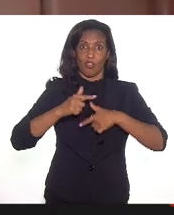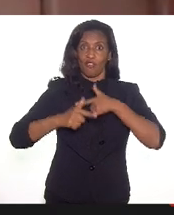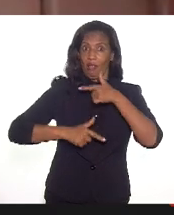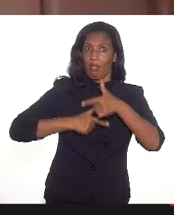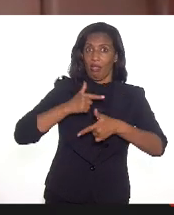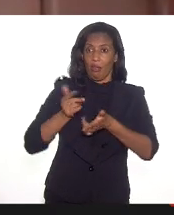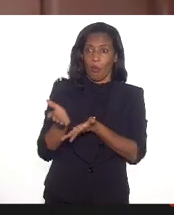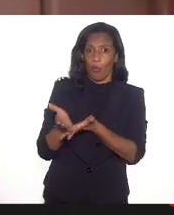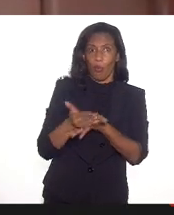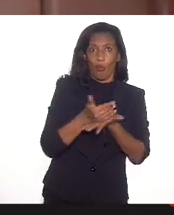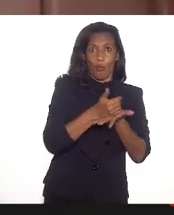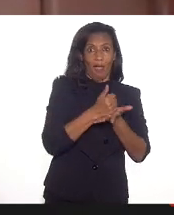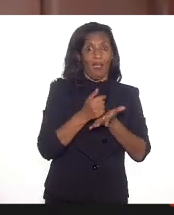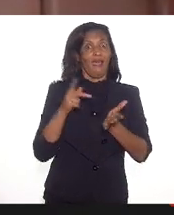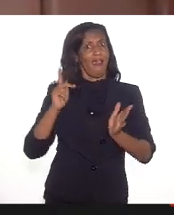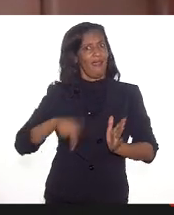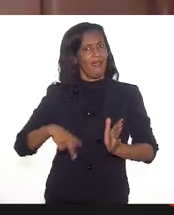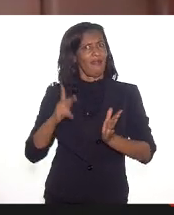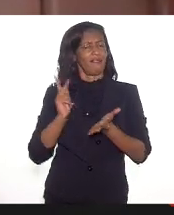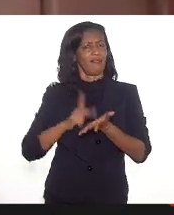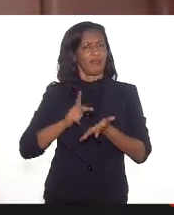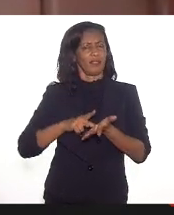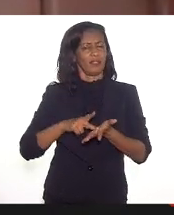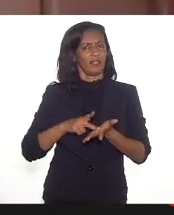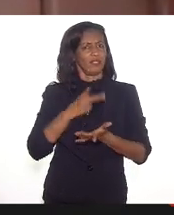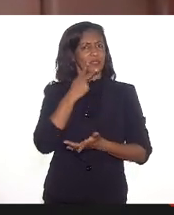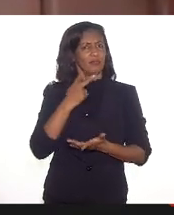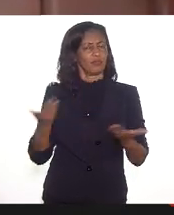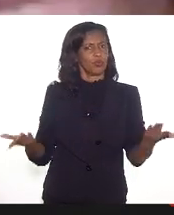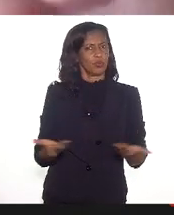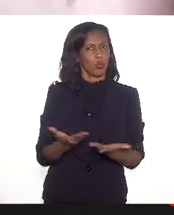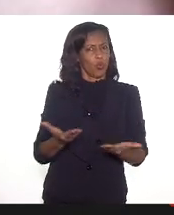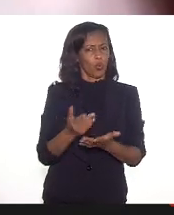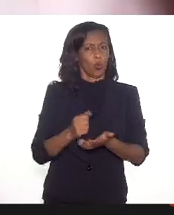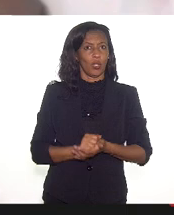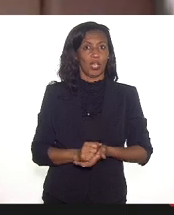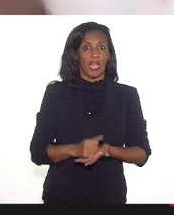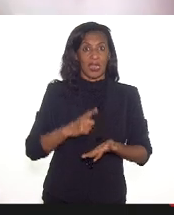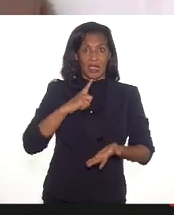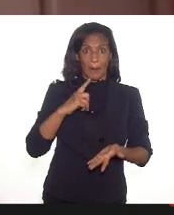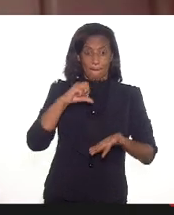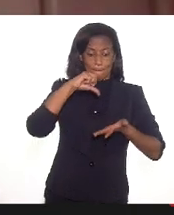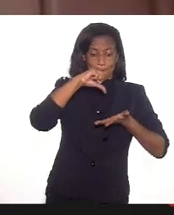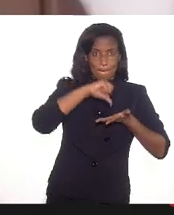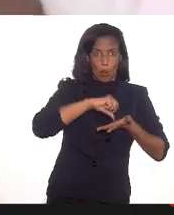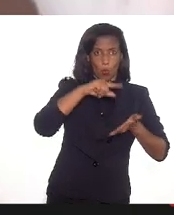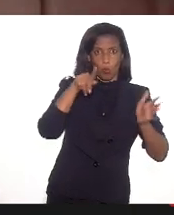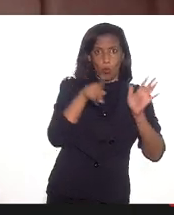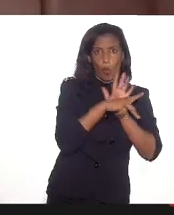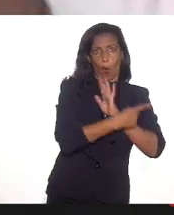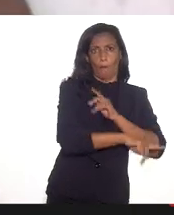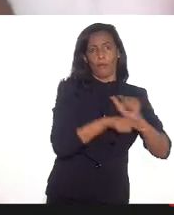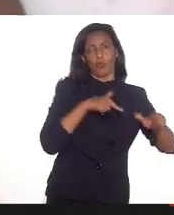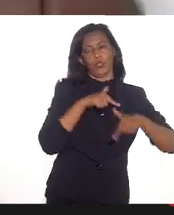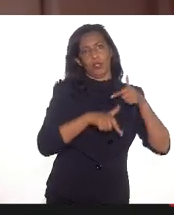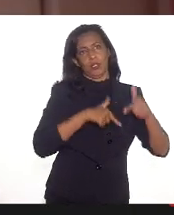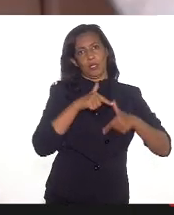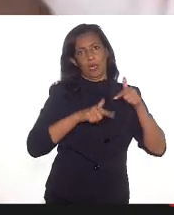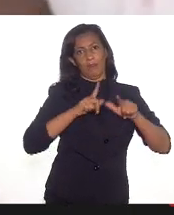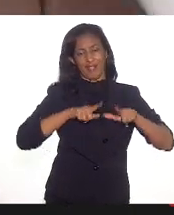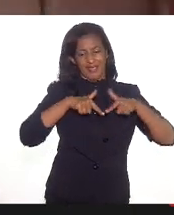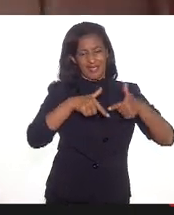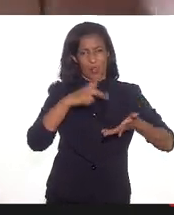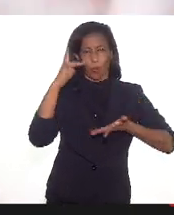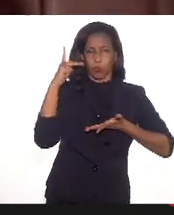é muito mais a realidade do que a gente está falando aqui, de fomentar postos de trabalho, de ação